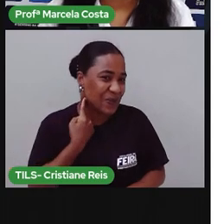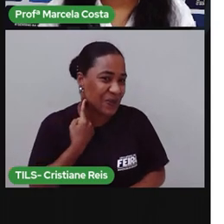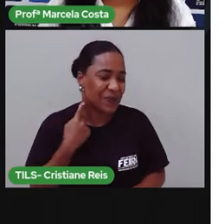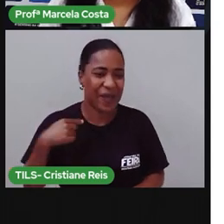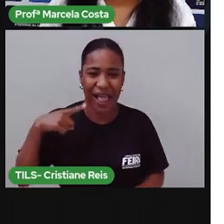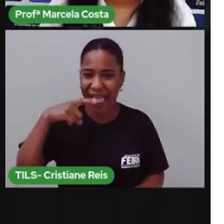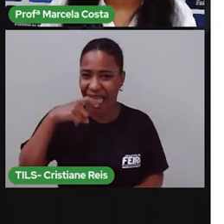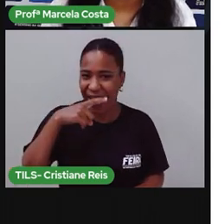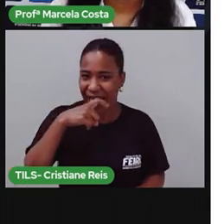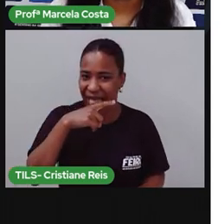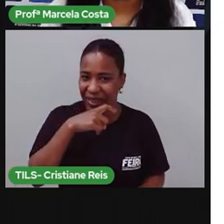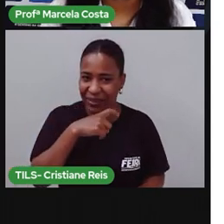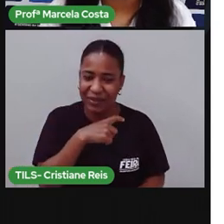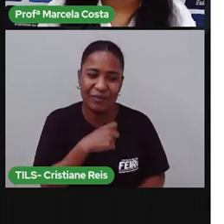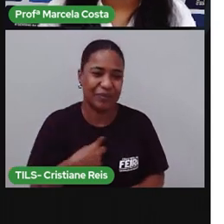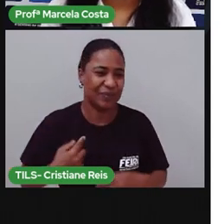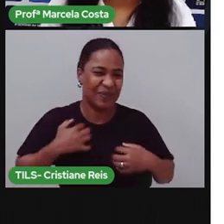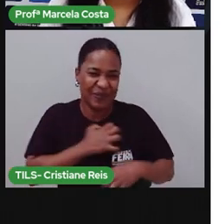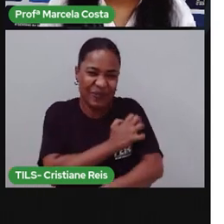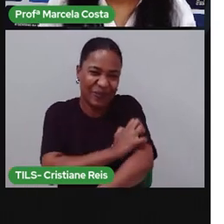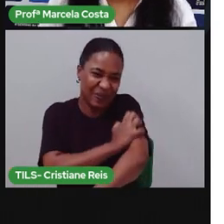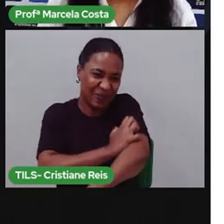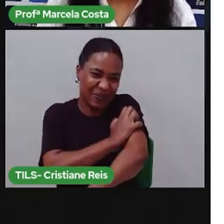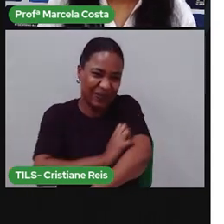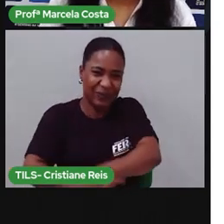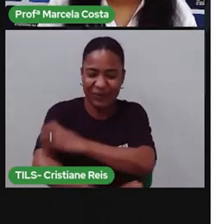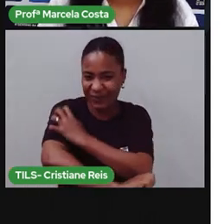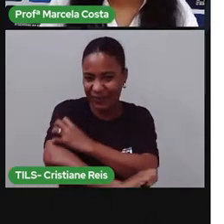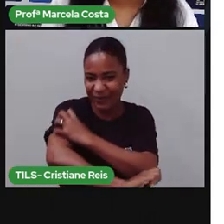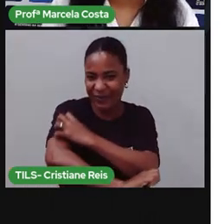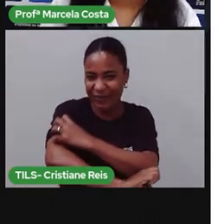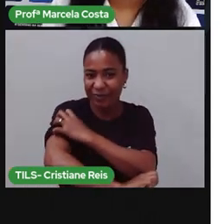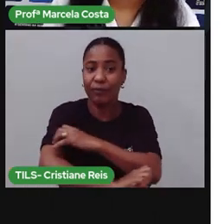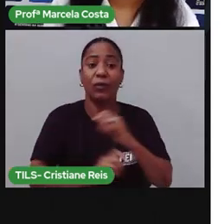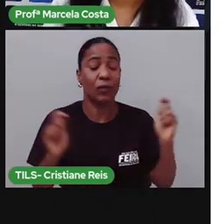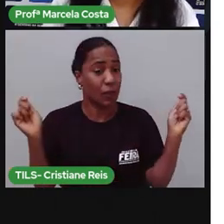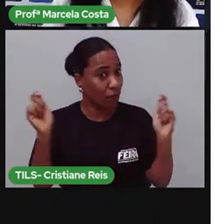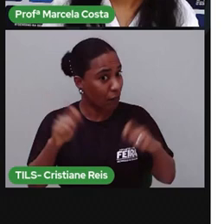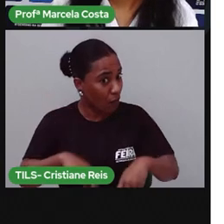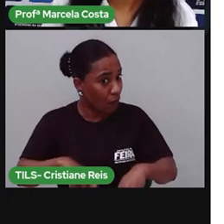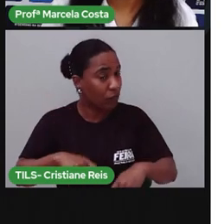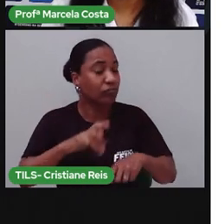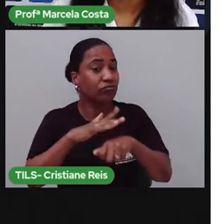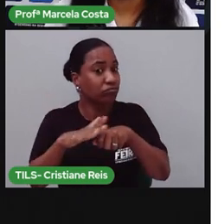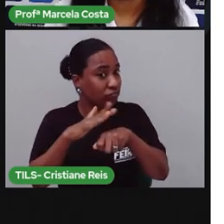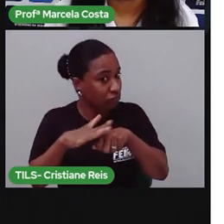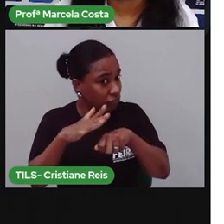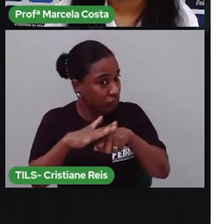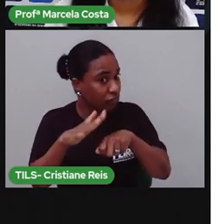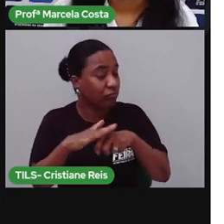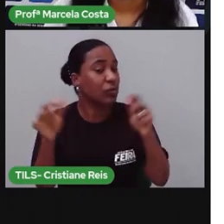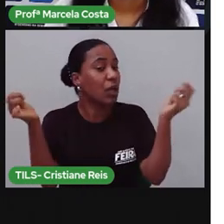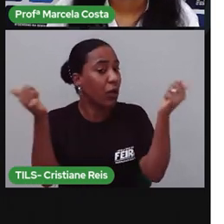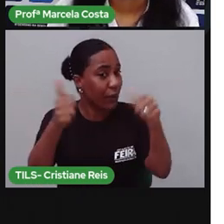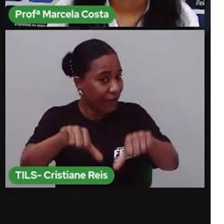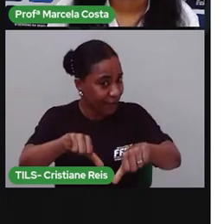bactérias, com fungos no corpo. E poderia causar uma doença muito séria.